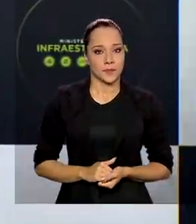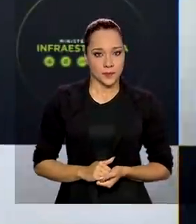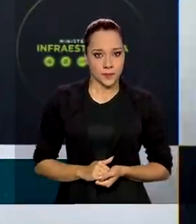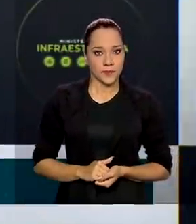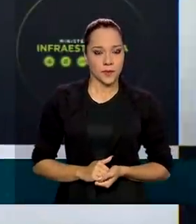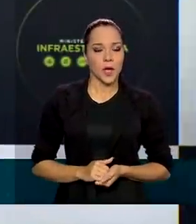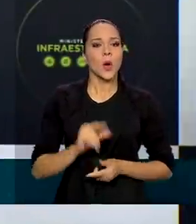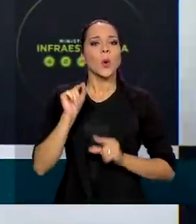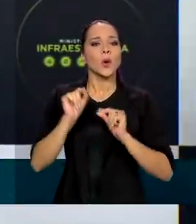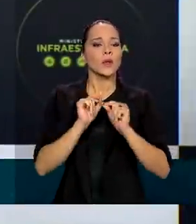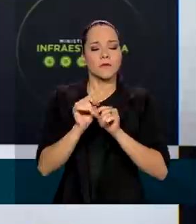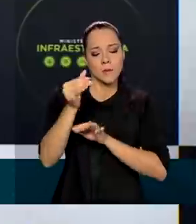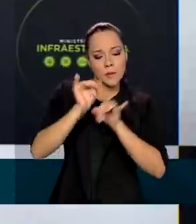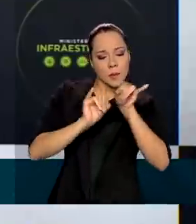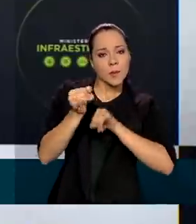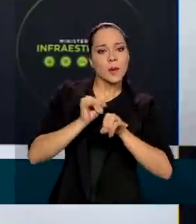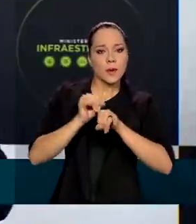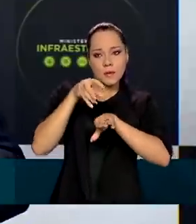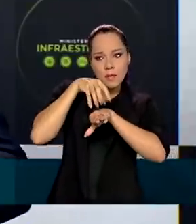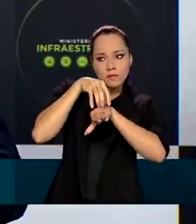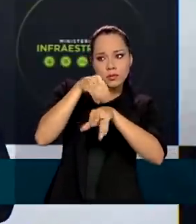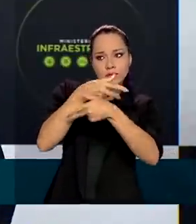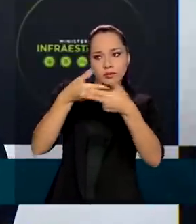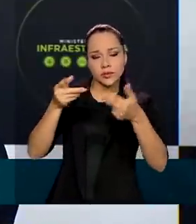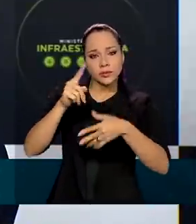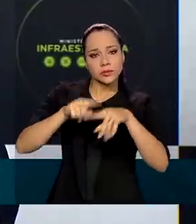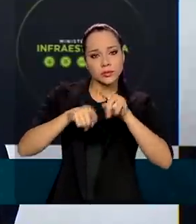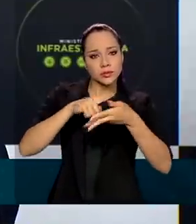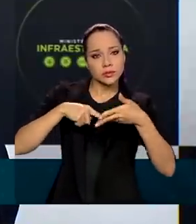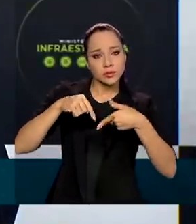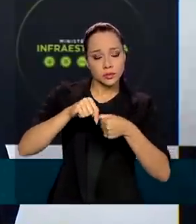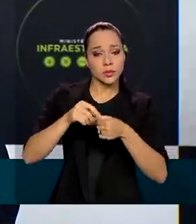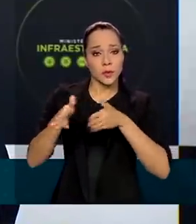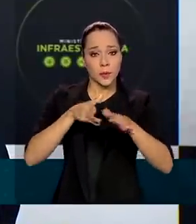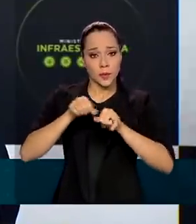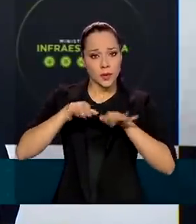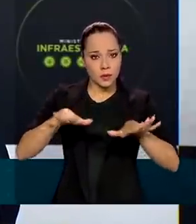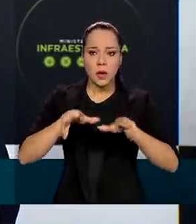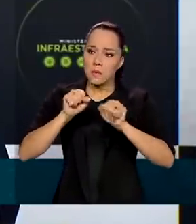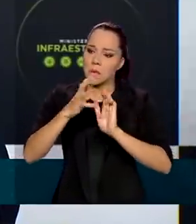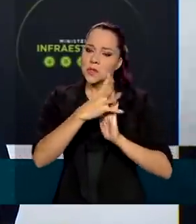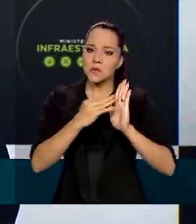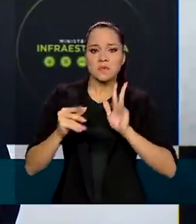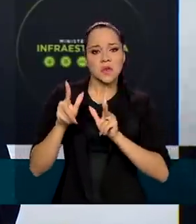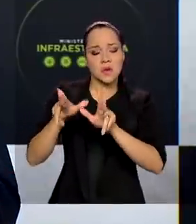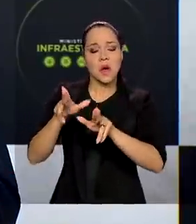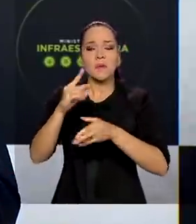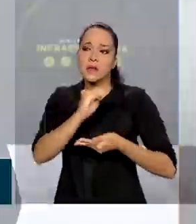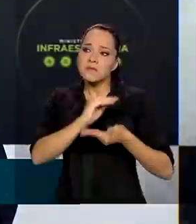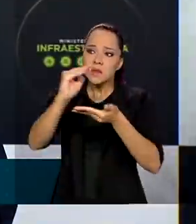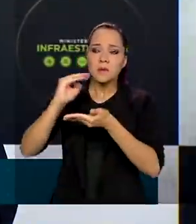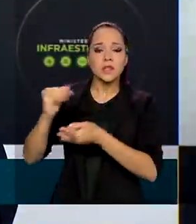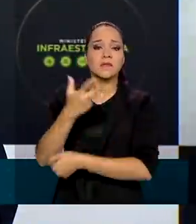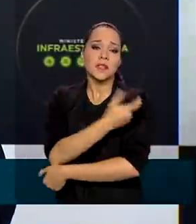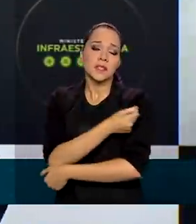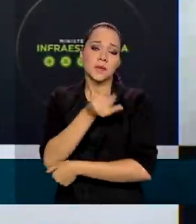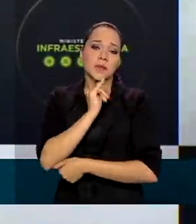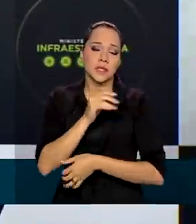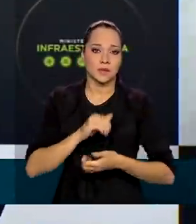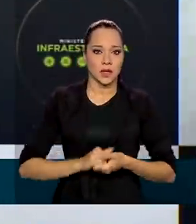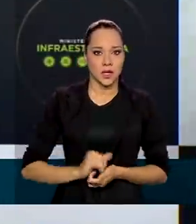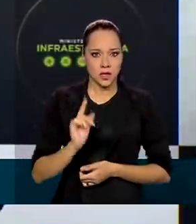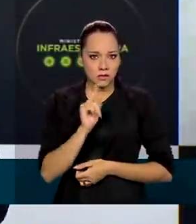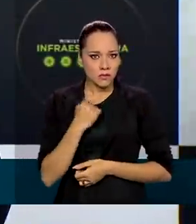transportar equipamento no momento da pandemia pode ser replicado agora para que a gente faça o transporte de vacinas, por exemplo. Nós estaremos